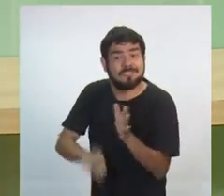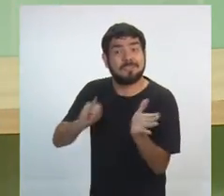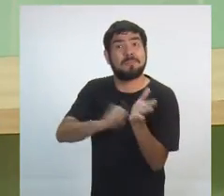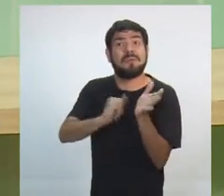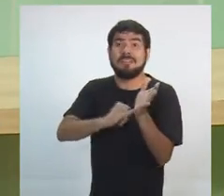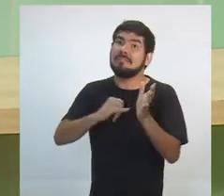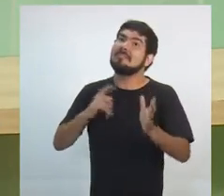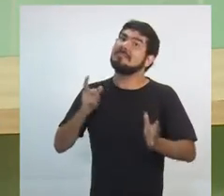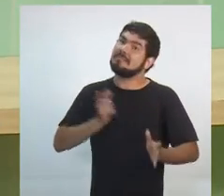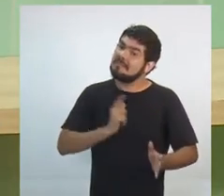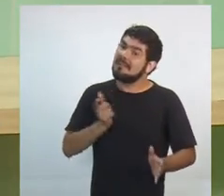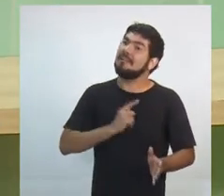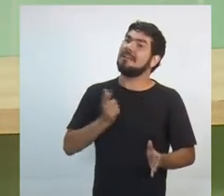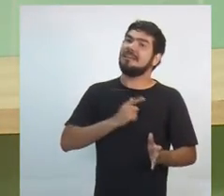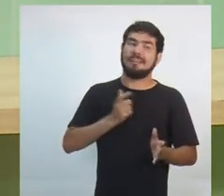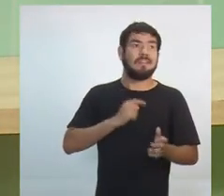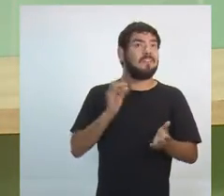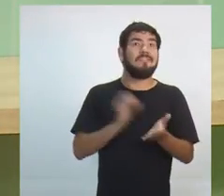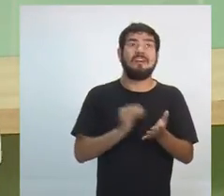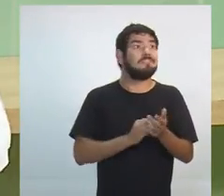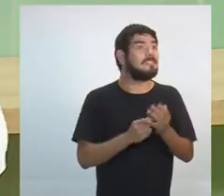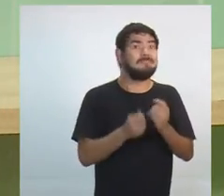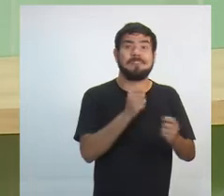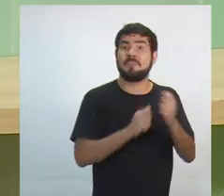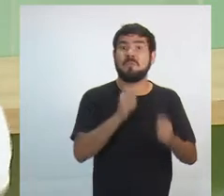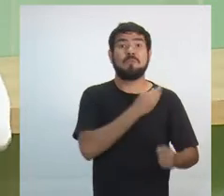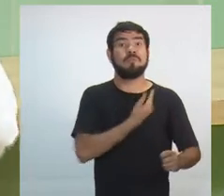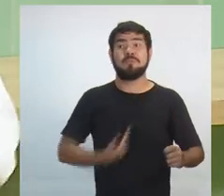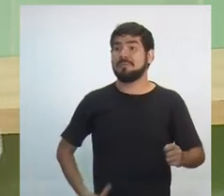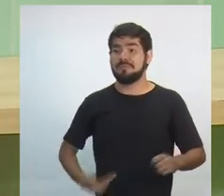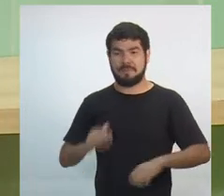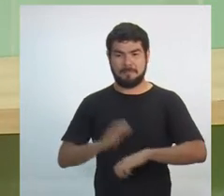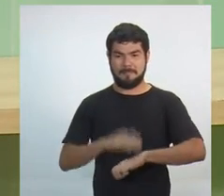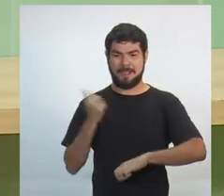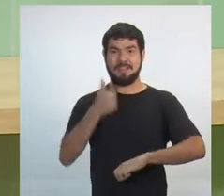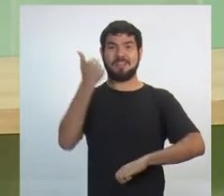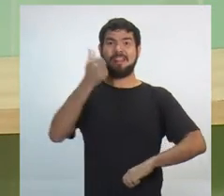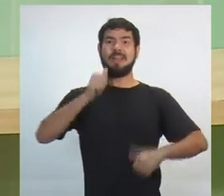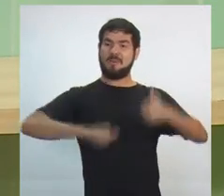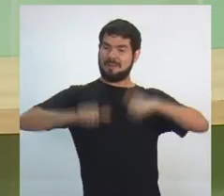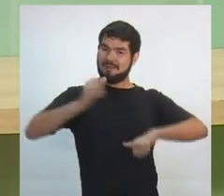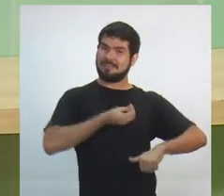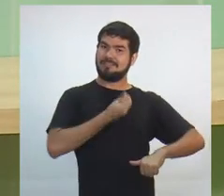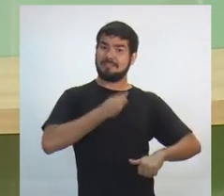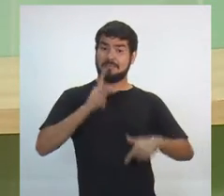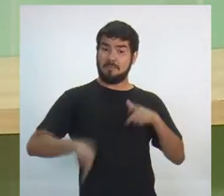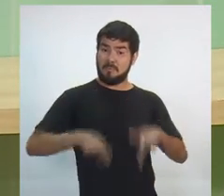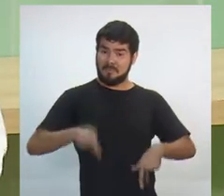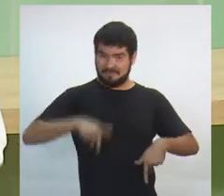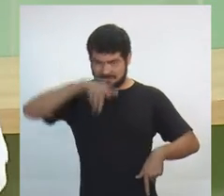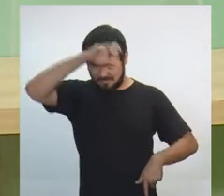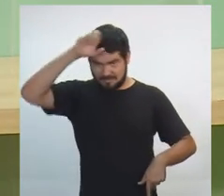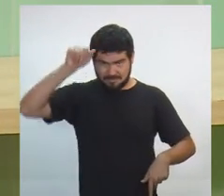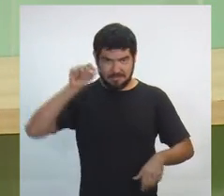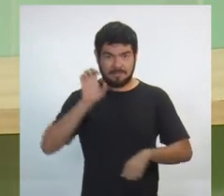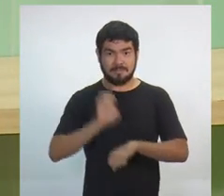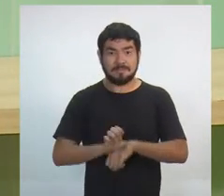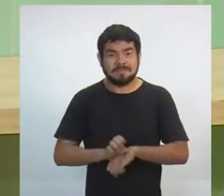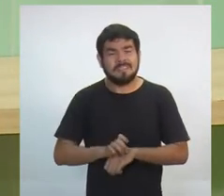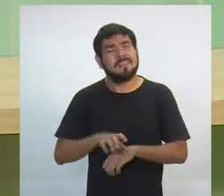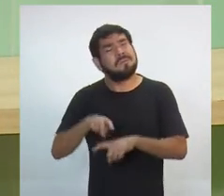que podem ser melhor aplicados e podem melhorar a qualidade de vida do povo do estado do Amazonas. É por isso que